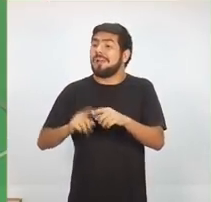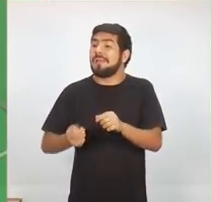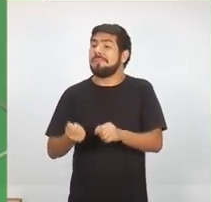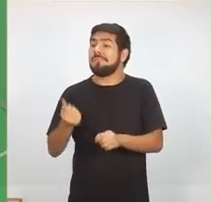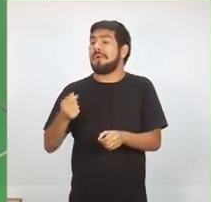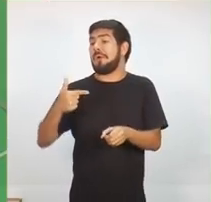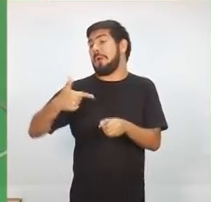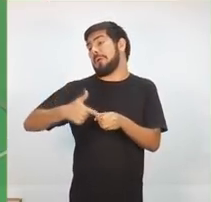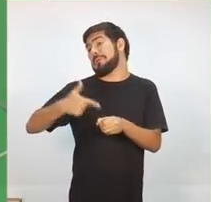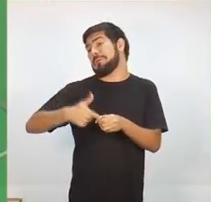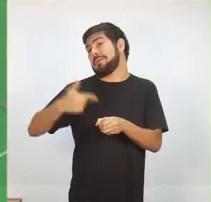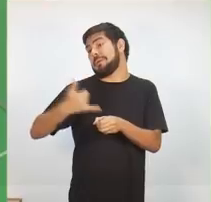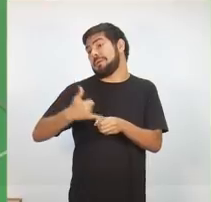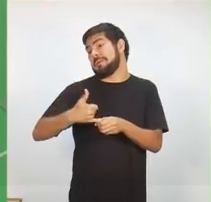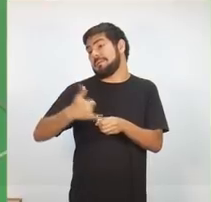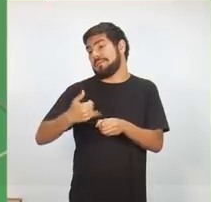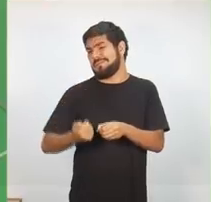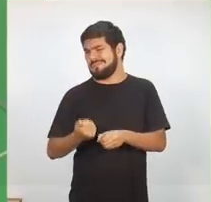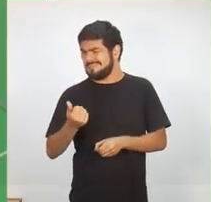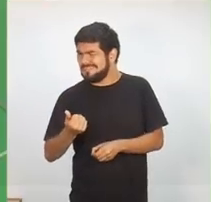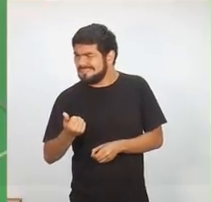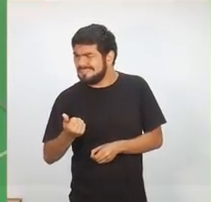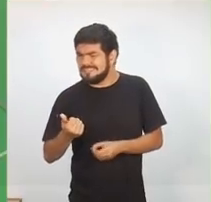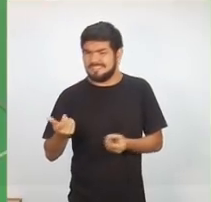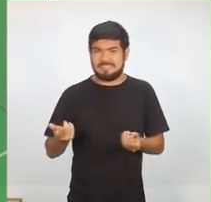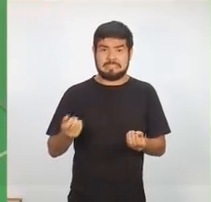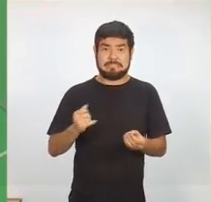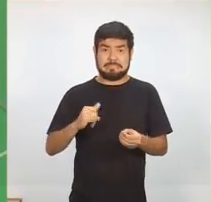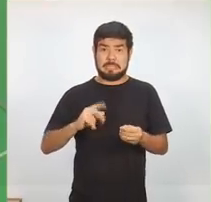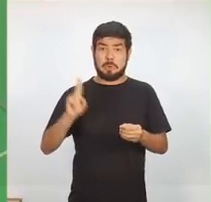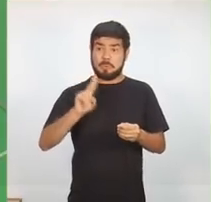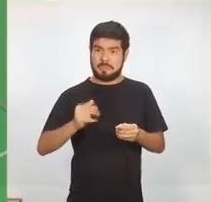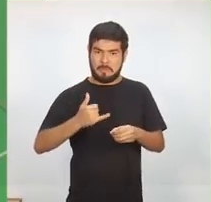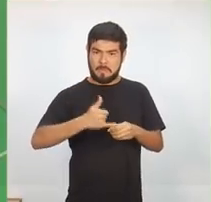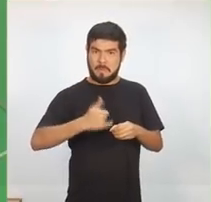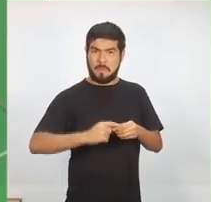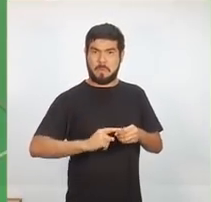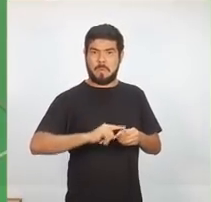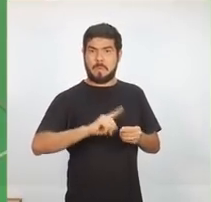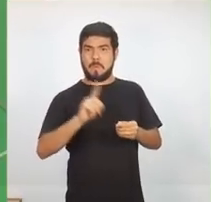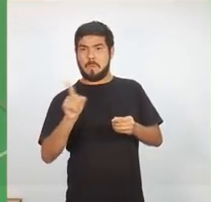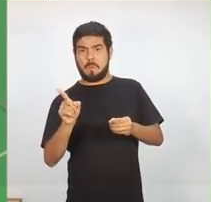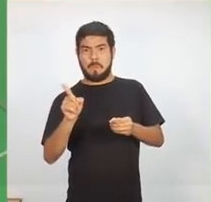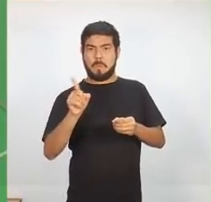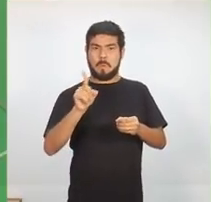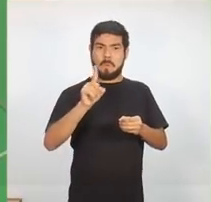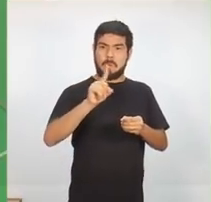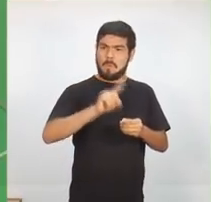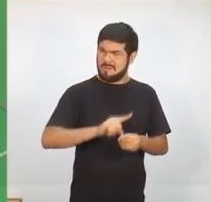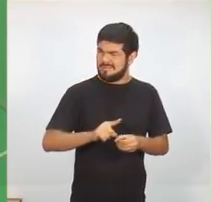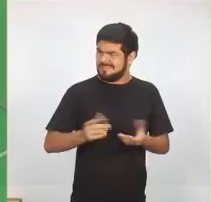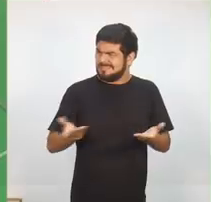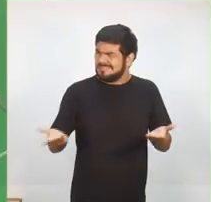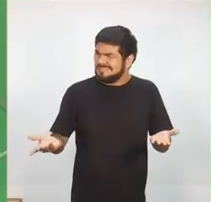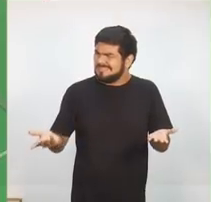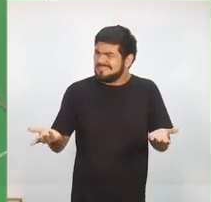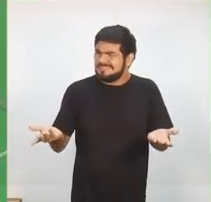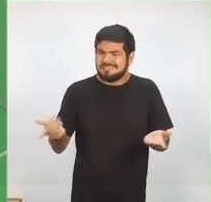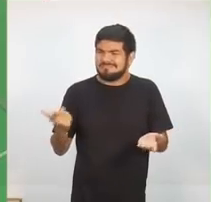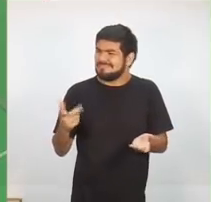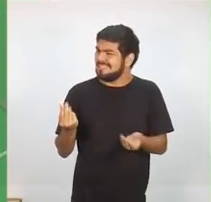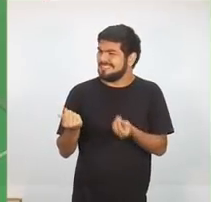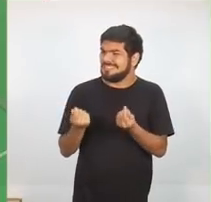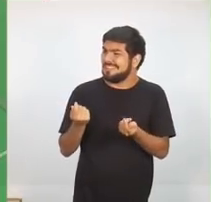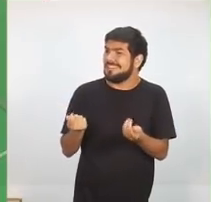Se parar de usar aquela quantidade, no outro dia ele não pode utilizar. Então, isso é um absurdo que nós estamos vendo. Nós estamos vivenciando uma situação